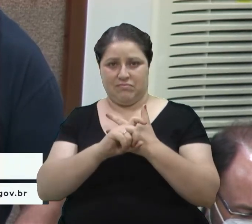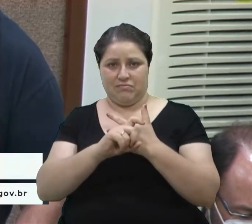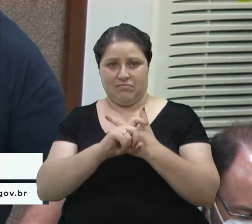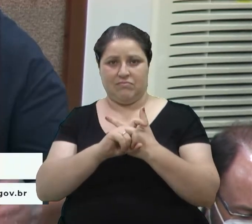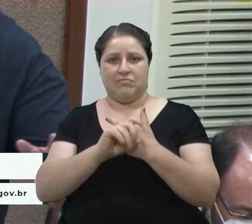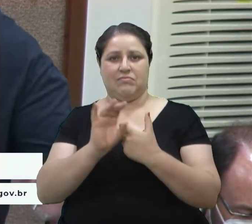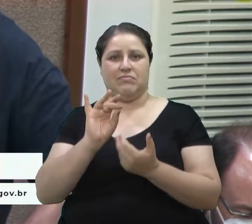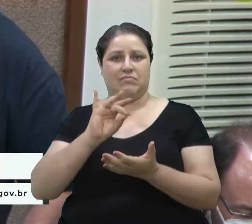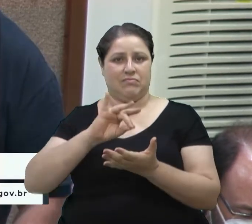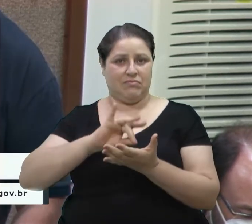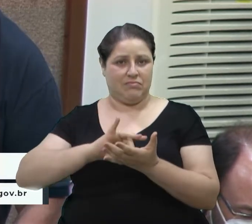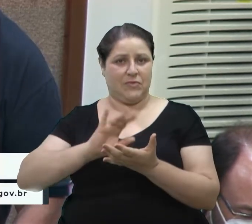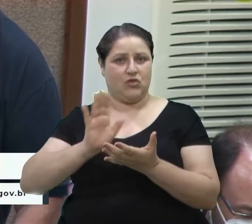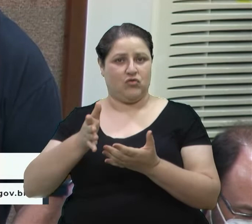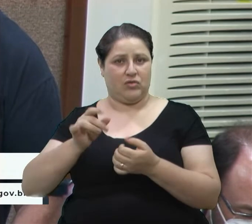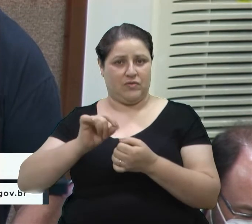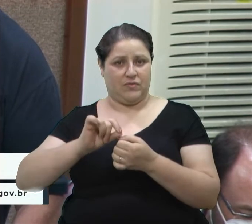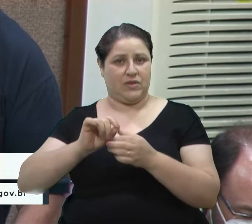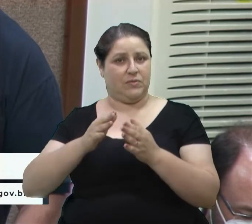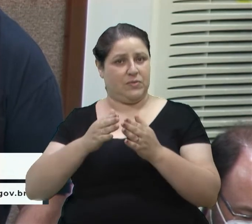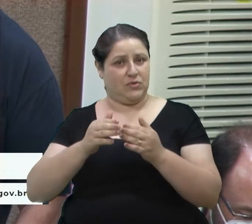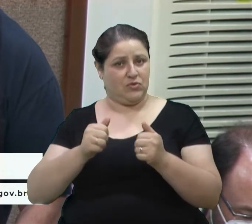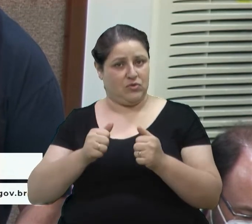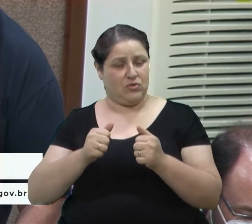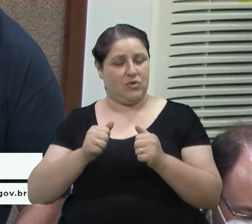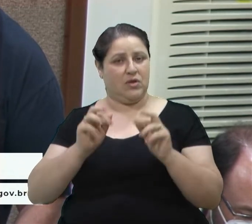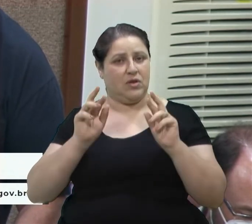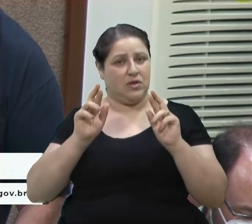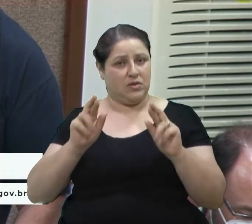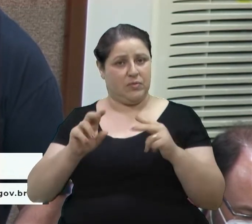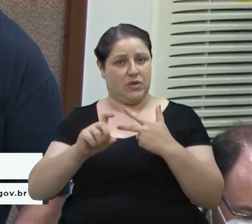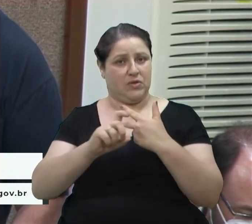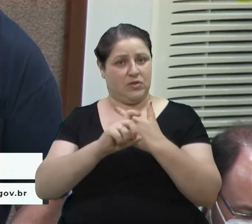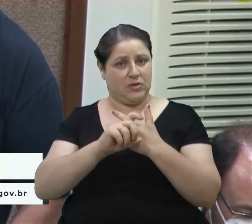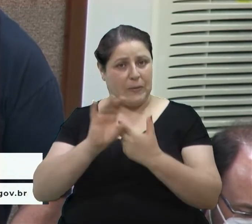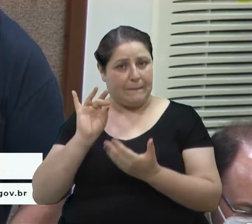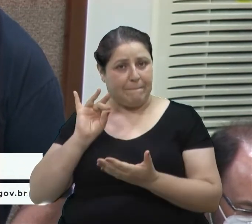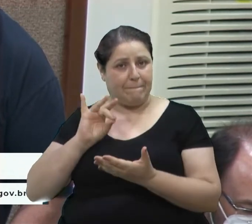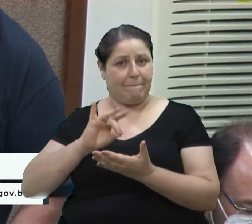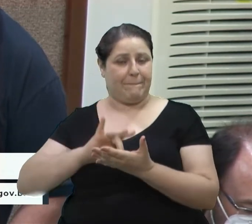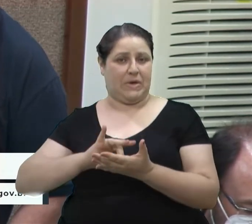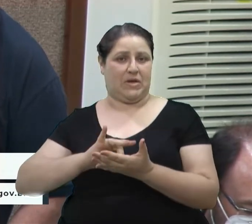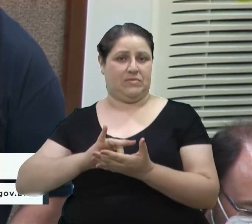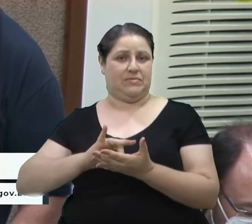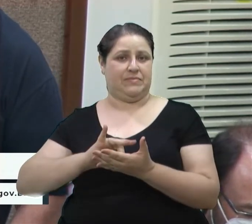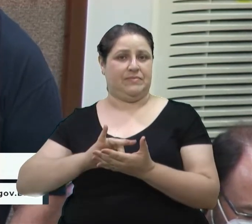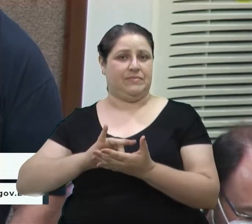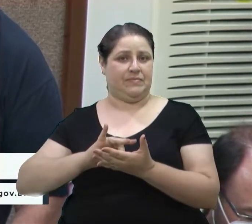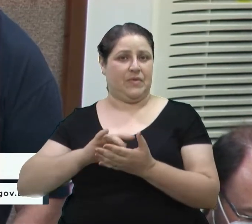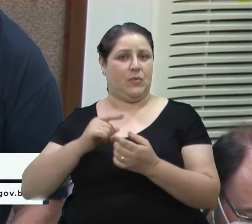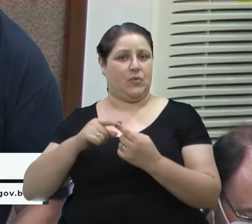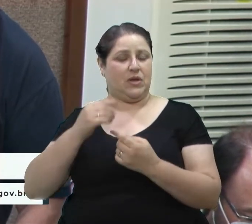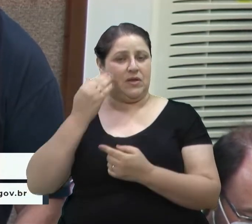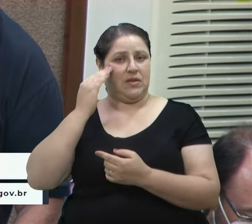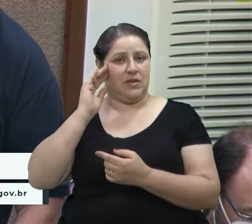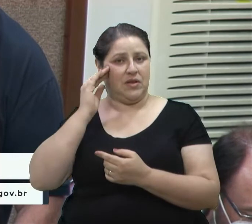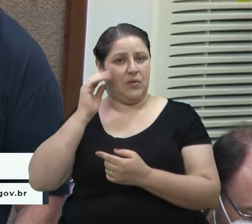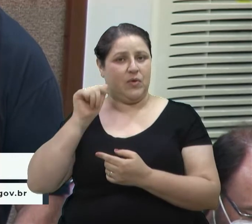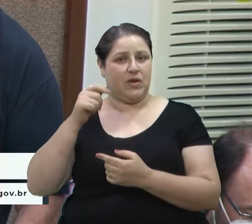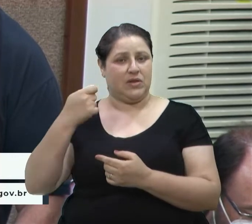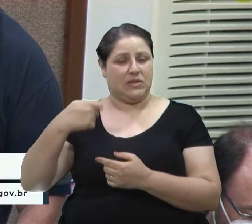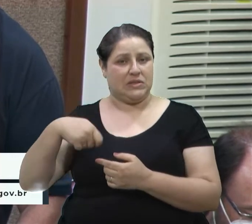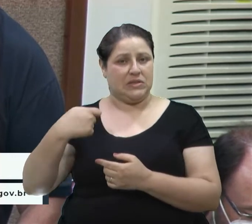de fato, já fizemos essa solicitação, né, espero que o Executivo efetive isso, porque nós entendemos que é uma necessidade